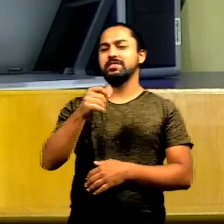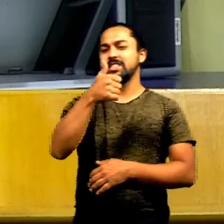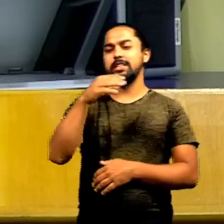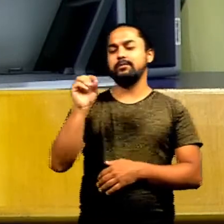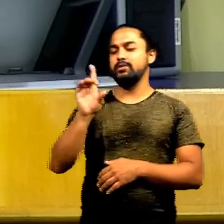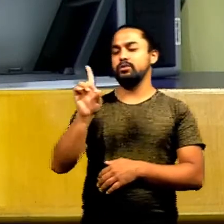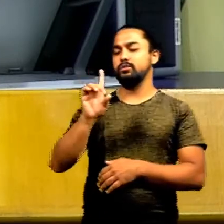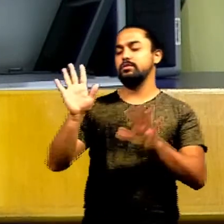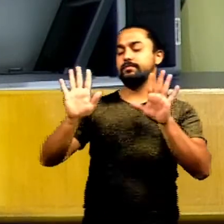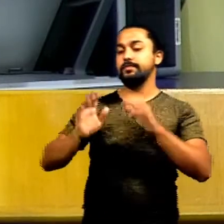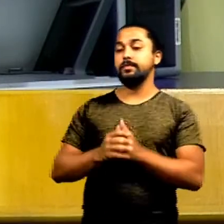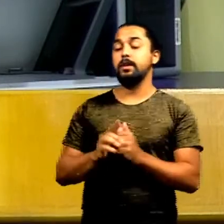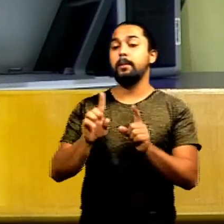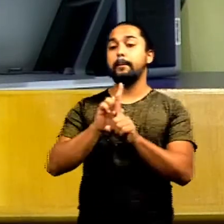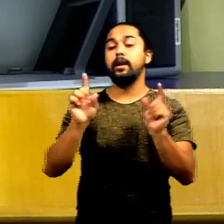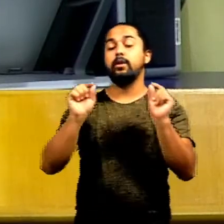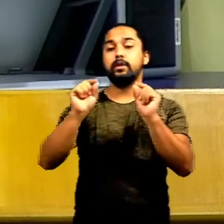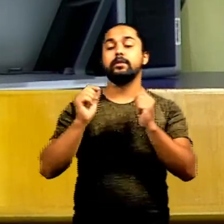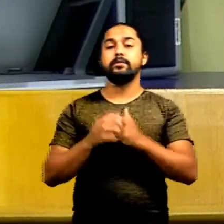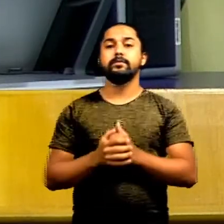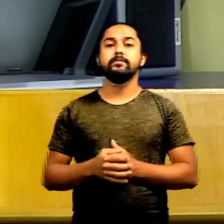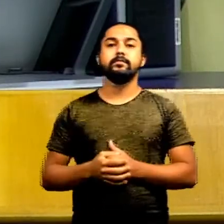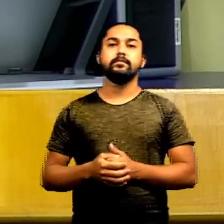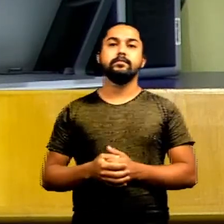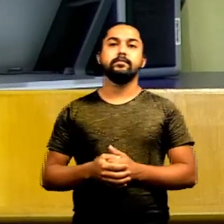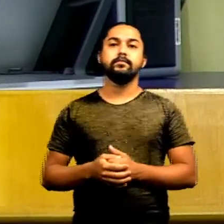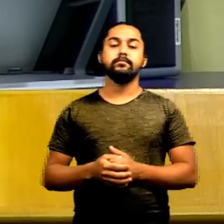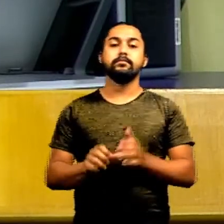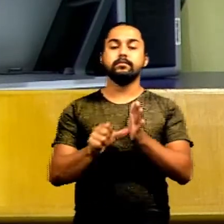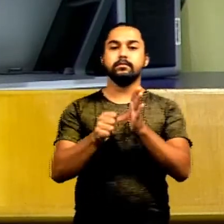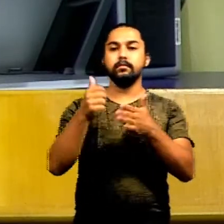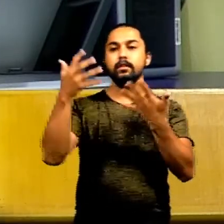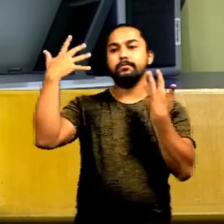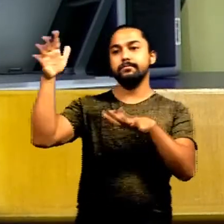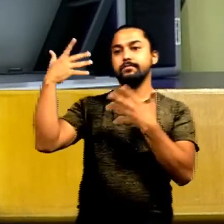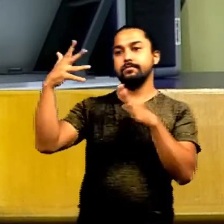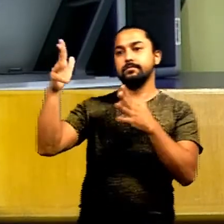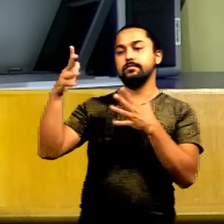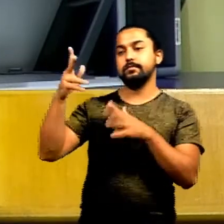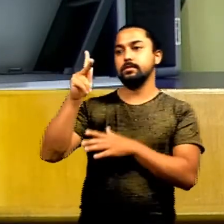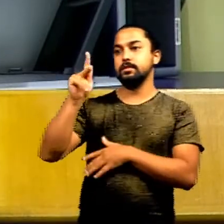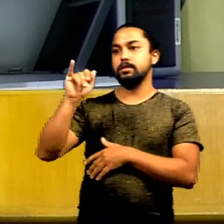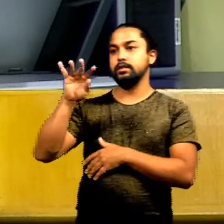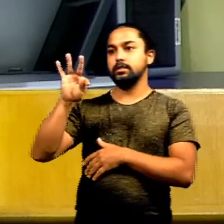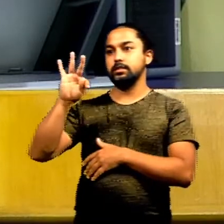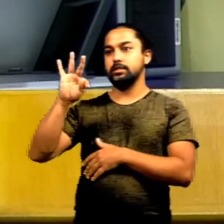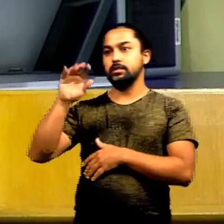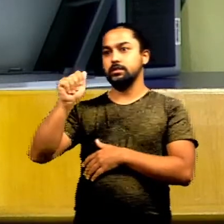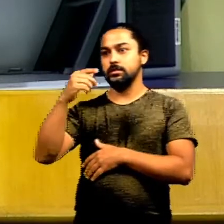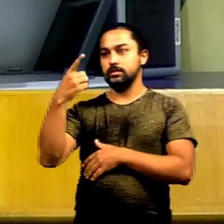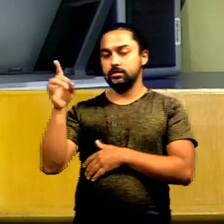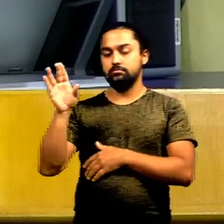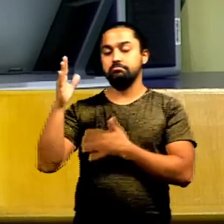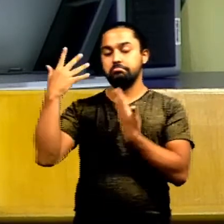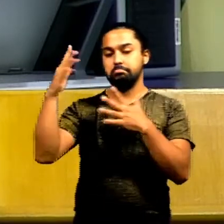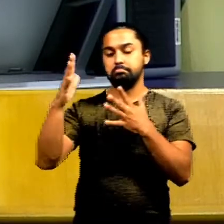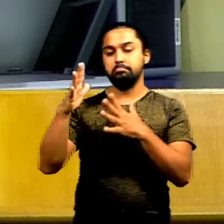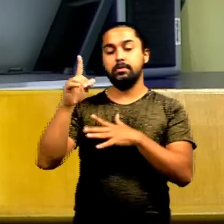tudo isso mas primeiro parabenizar o vereador Lucas Quitão